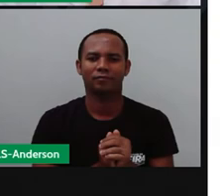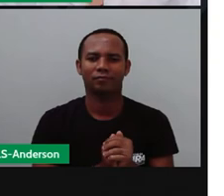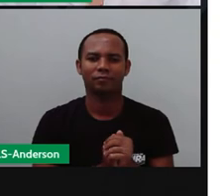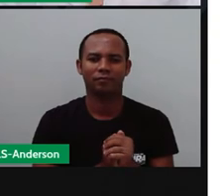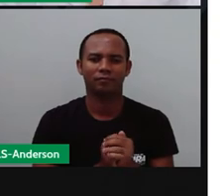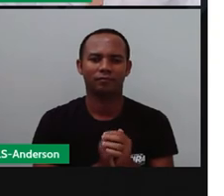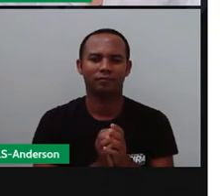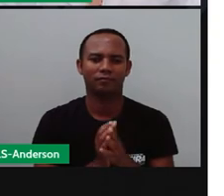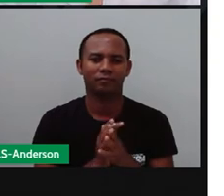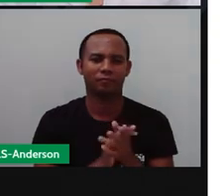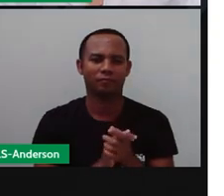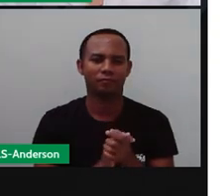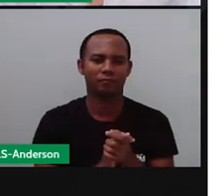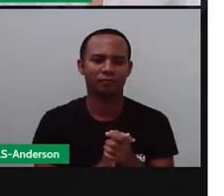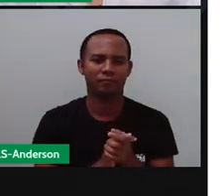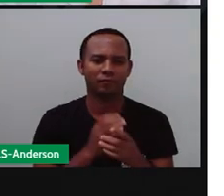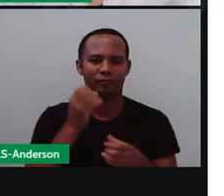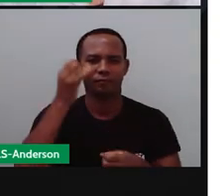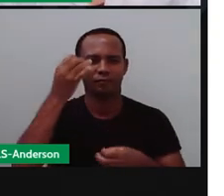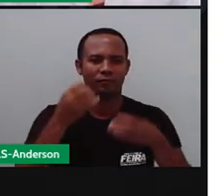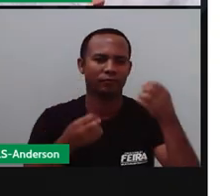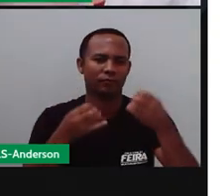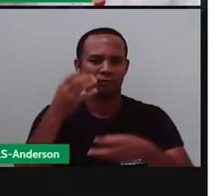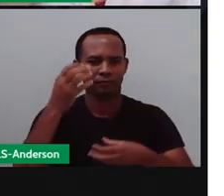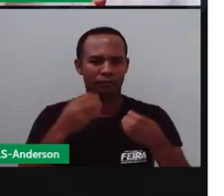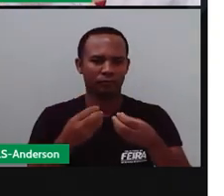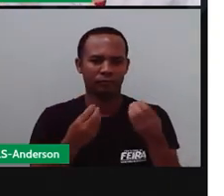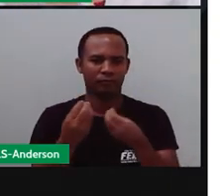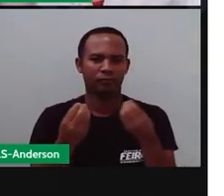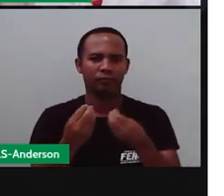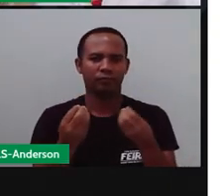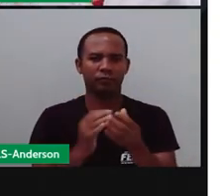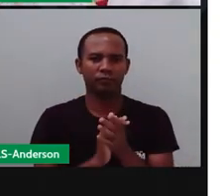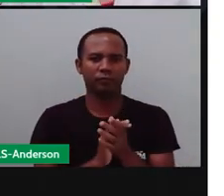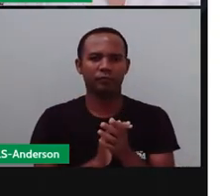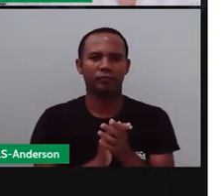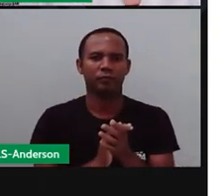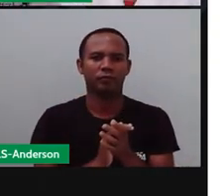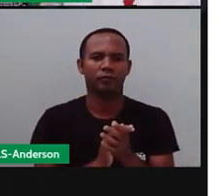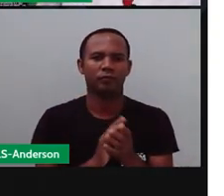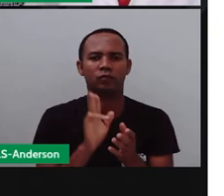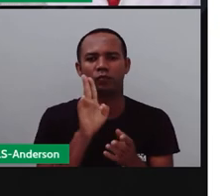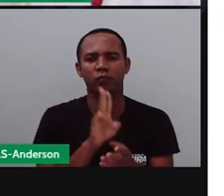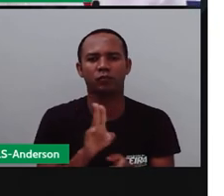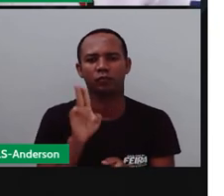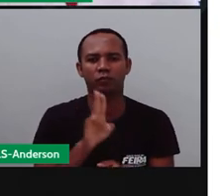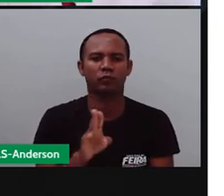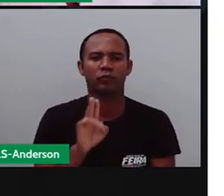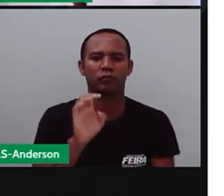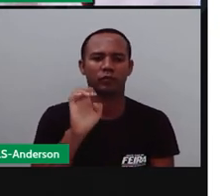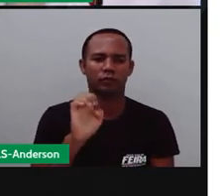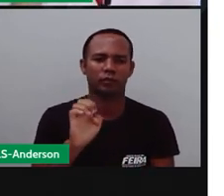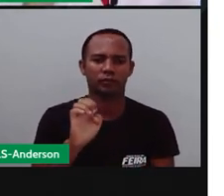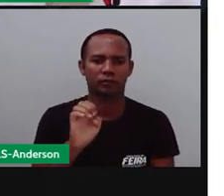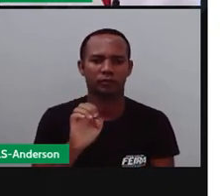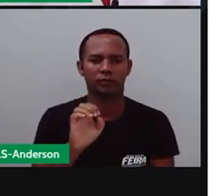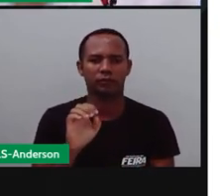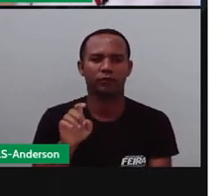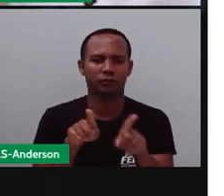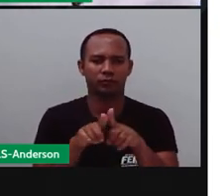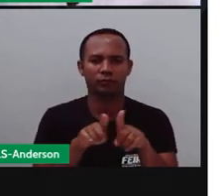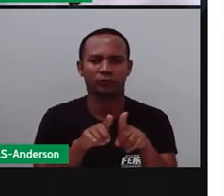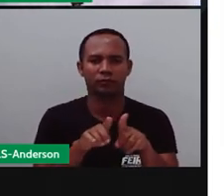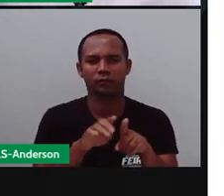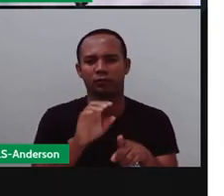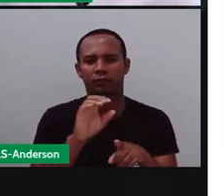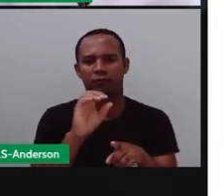Vamos lá. Aí ele está falando, ele fala, na verdade, sobre esse uso do E e do O, e de como a gente fala e de